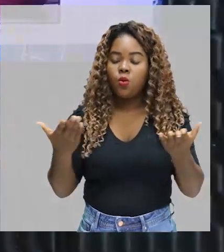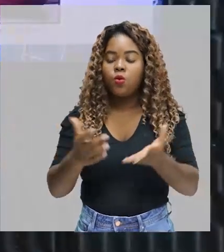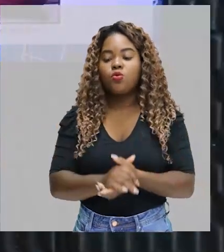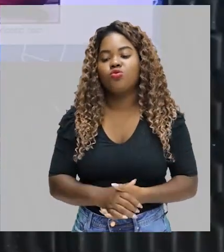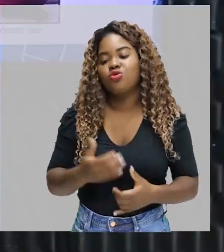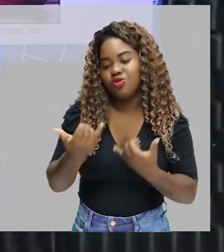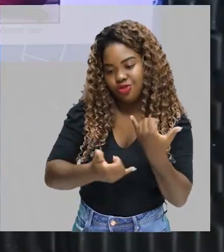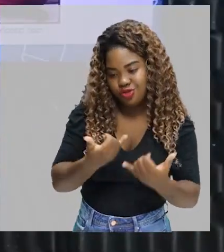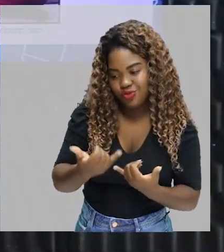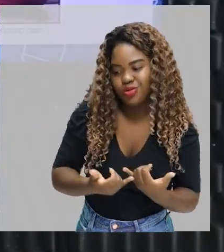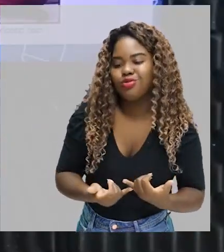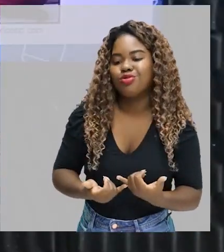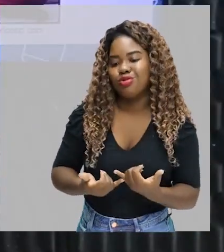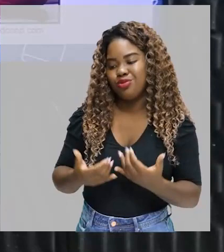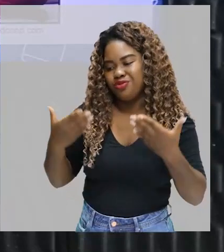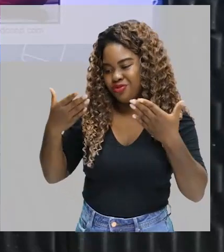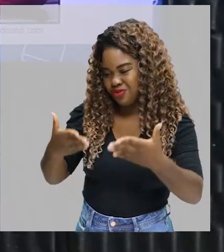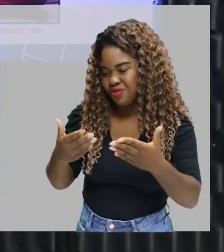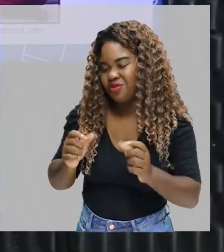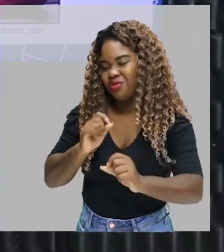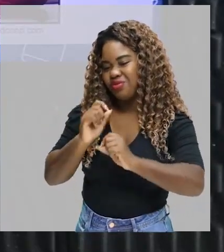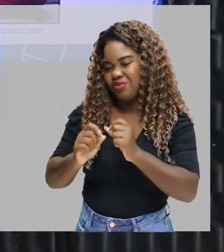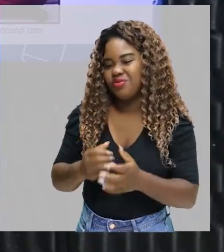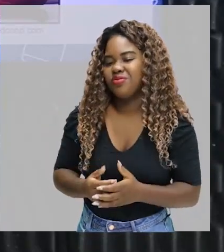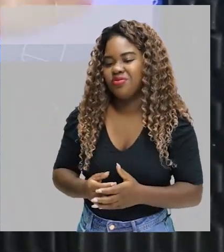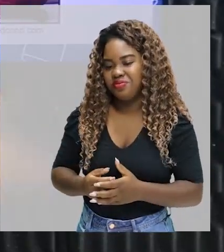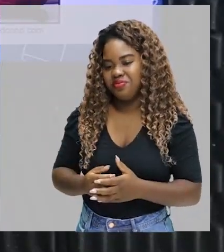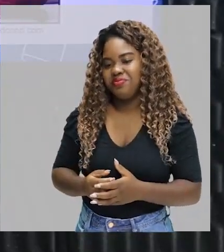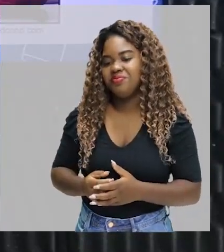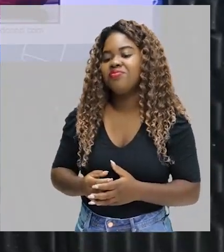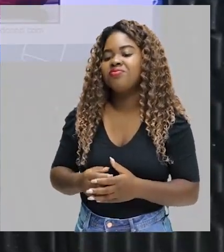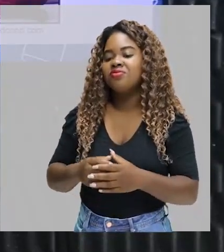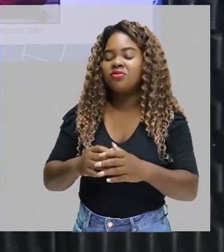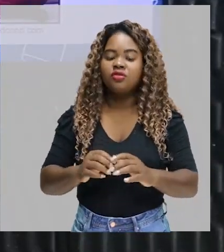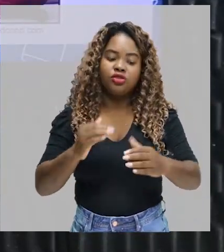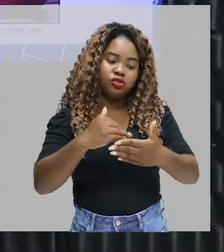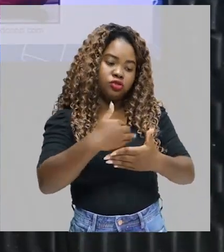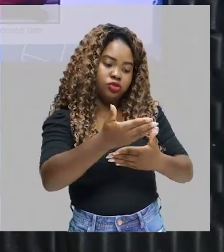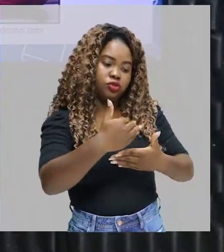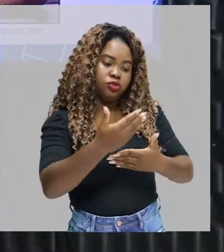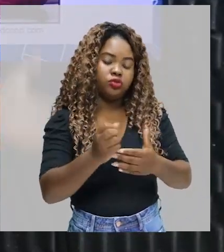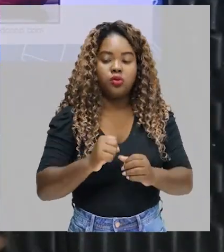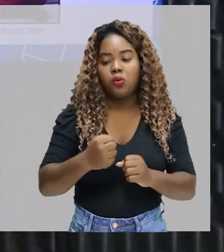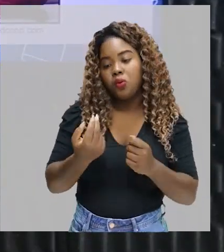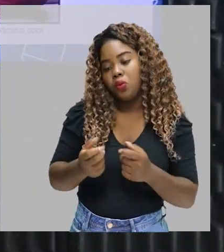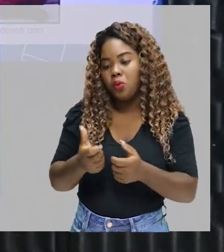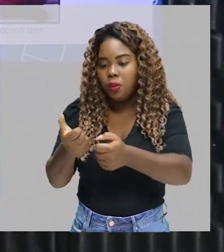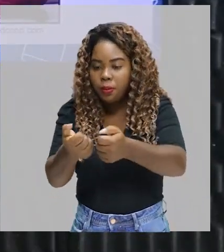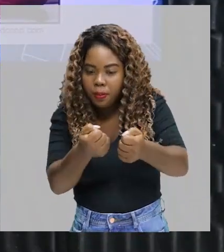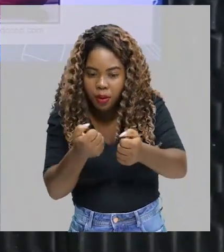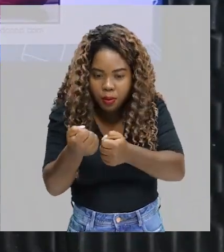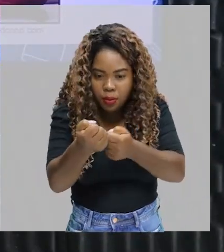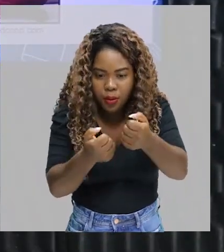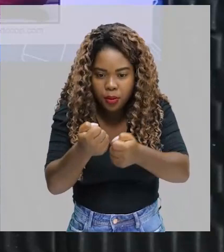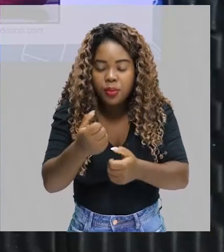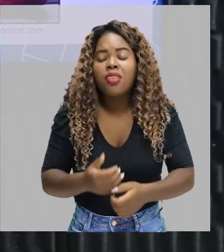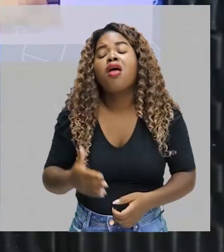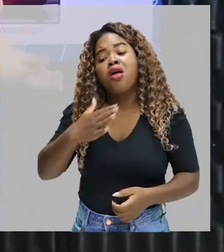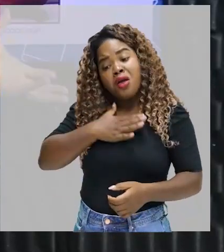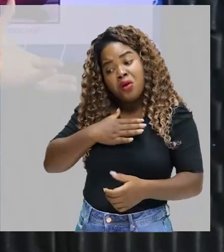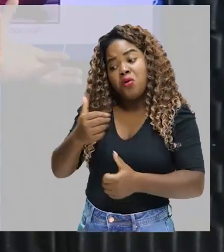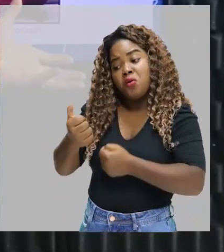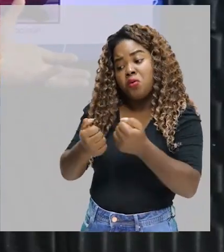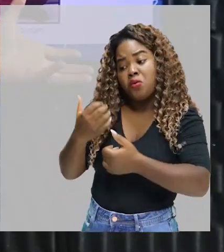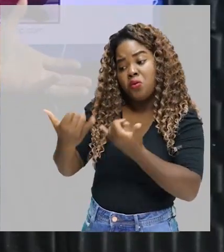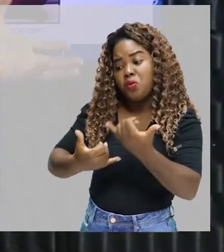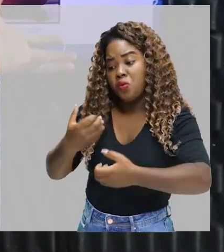resume muito. Às vezes, o adolescente está à frente de um computador, de um videogame jogando. Eu gosto demais de